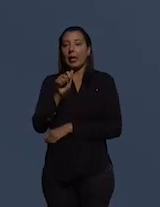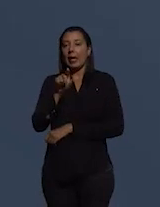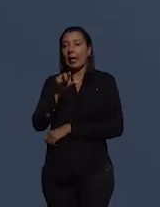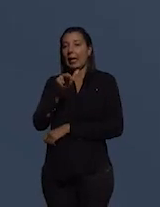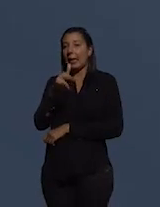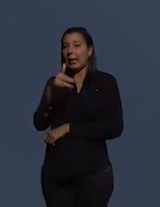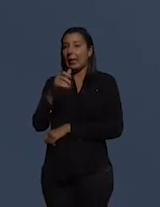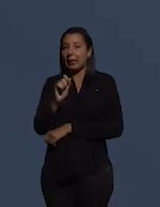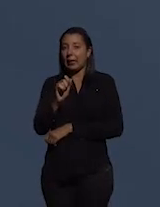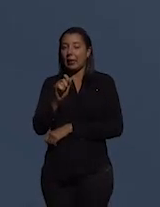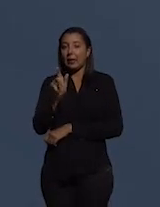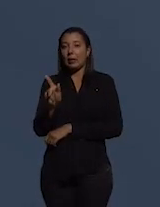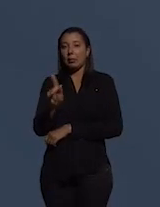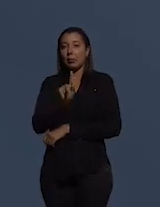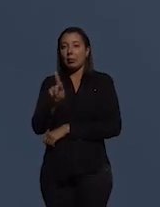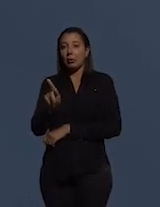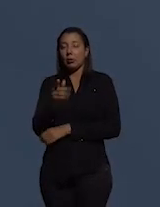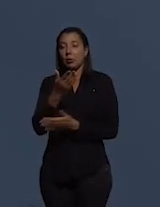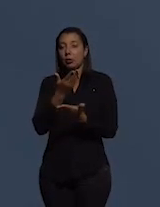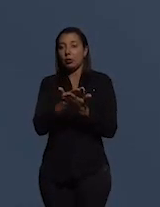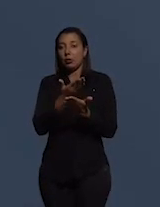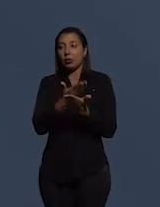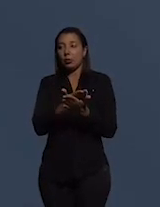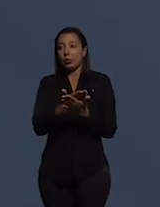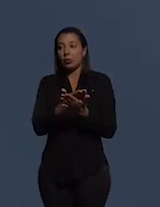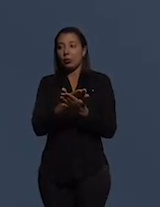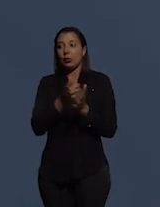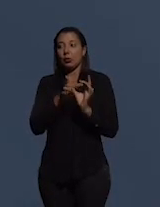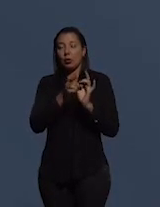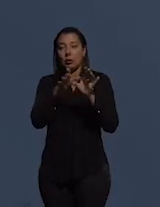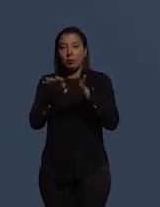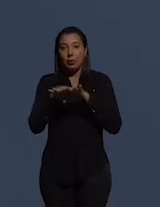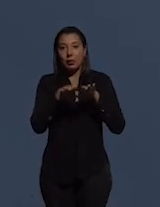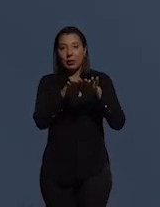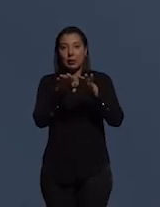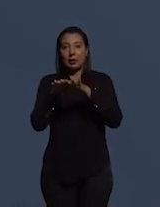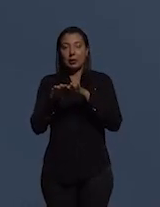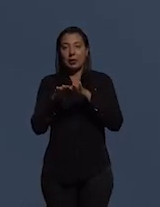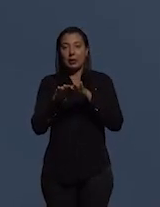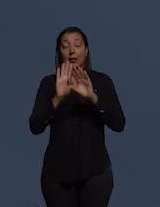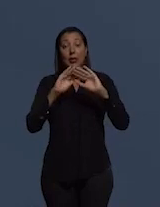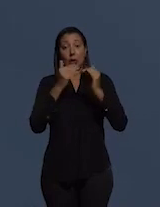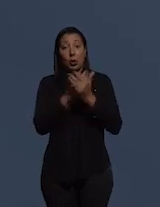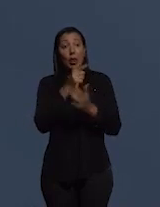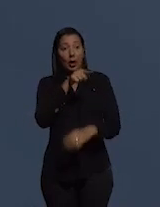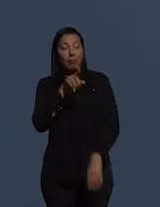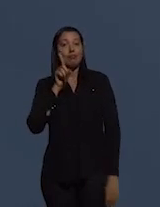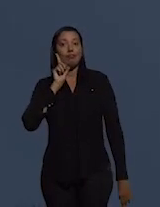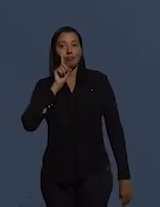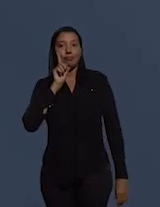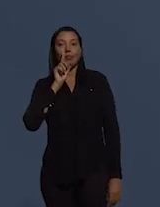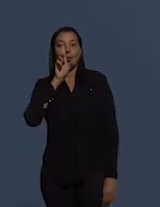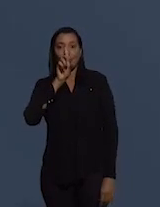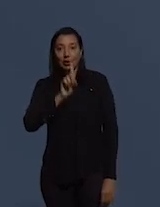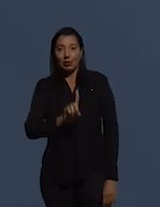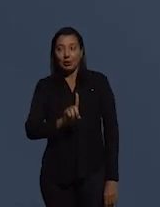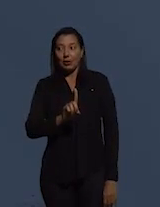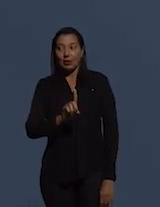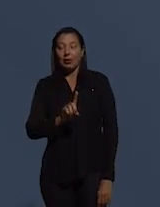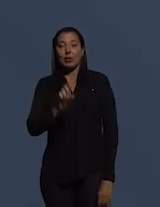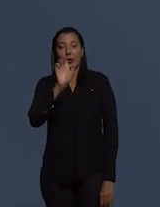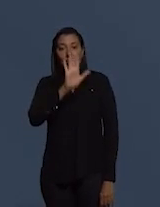-Pitch é professora de estudos de democracia na Hurt School em Berlim e diretora do Centro